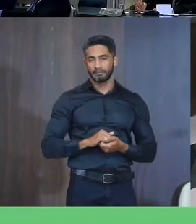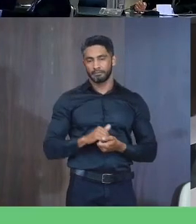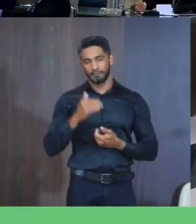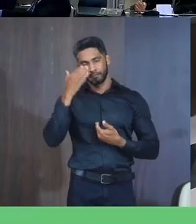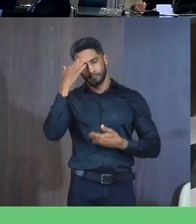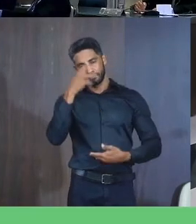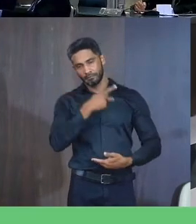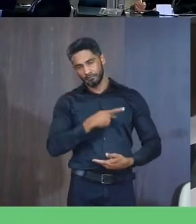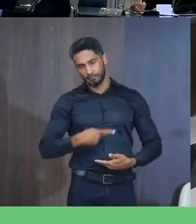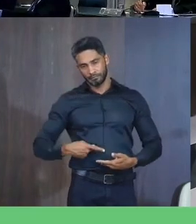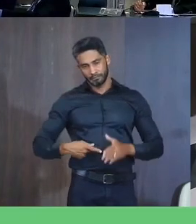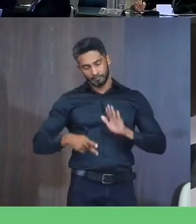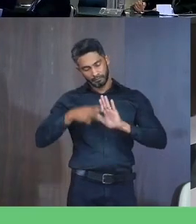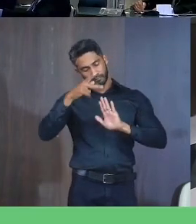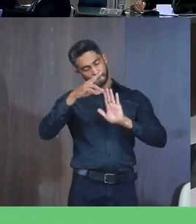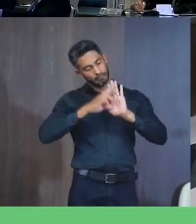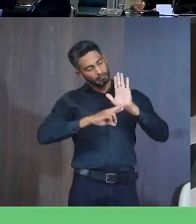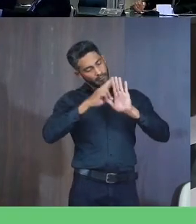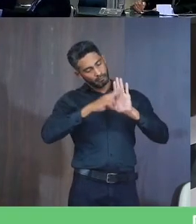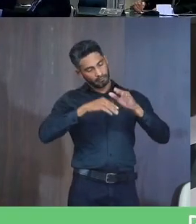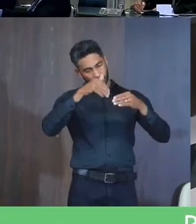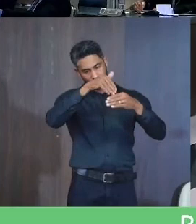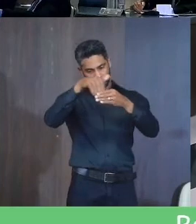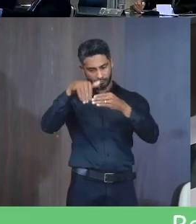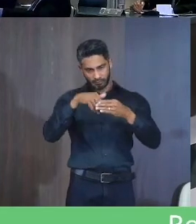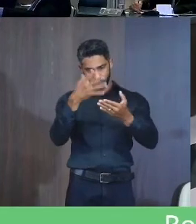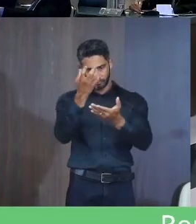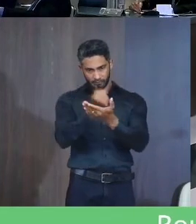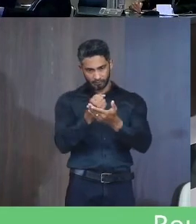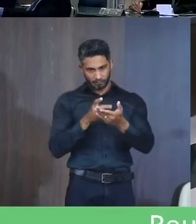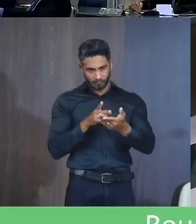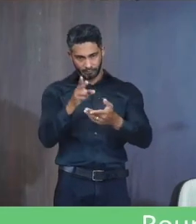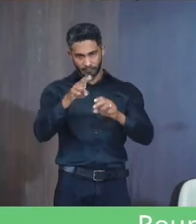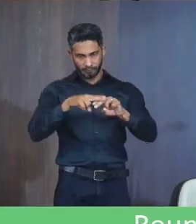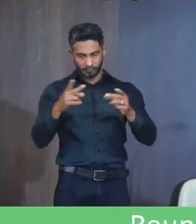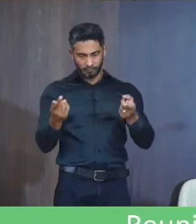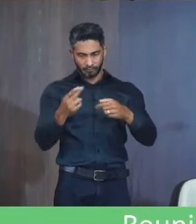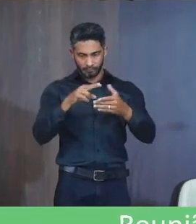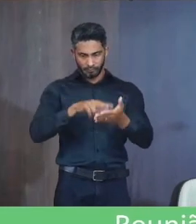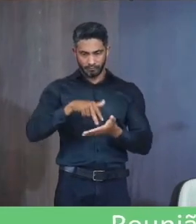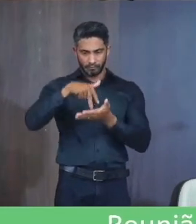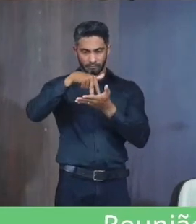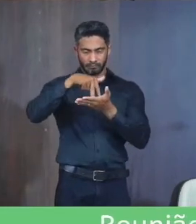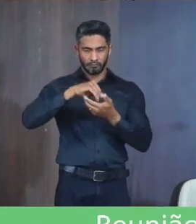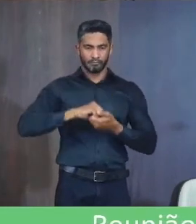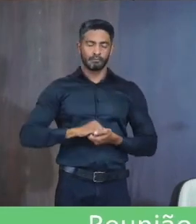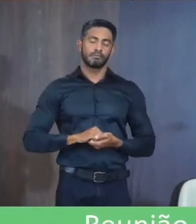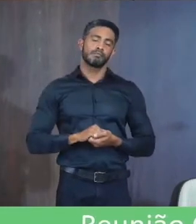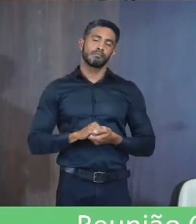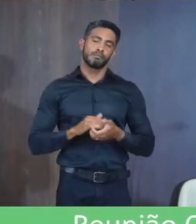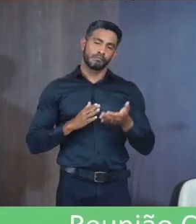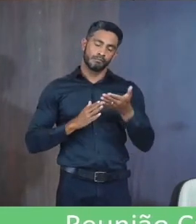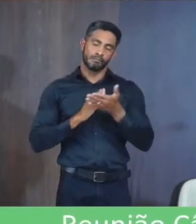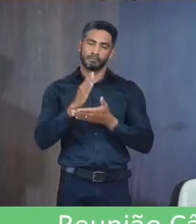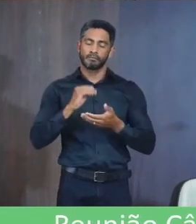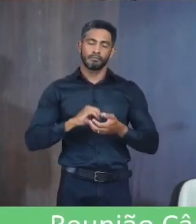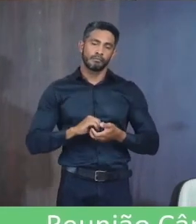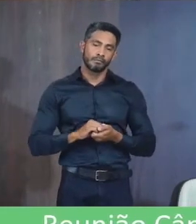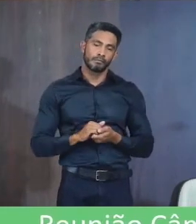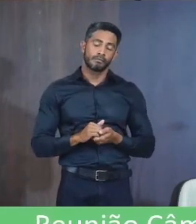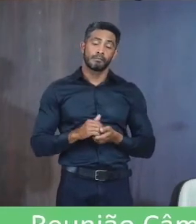Projeto de resolução 08-2022 Está em votação Que por favor Permaneça sentado Os contrários Se levantem Aprovado